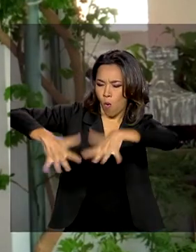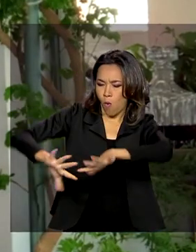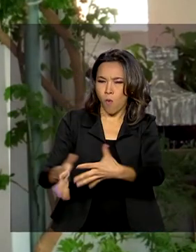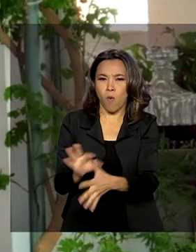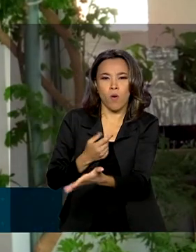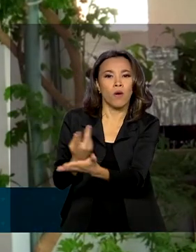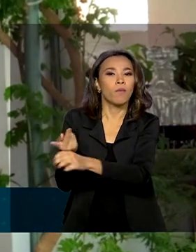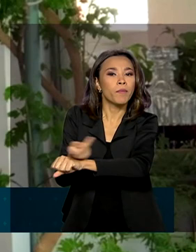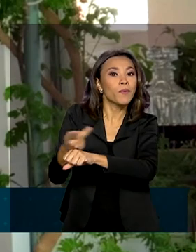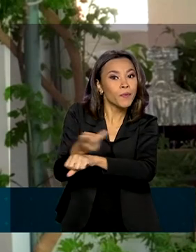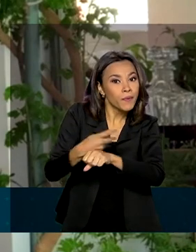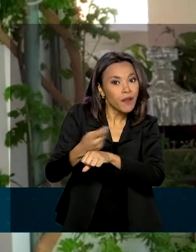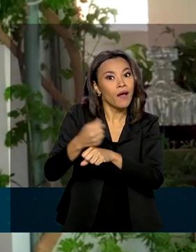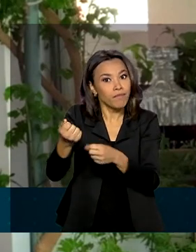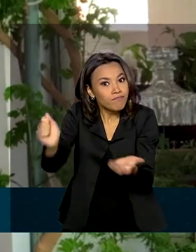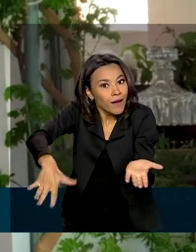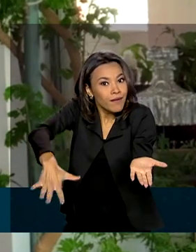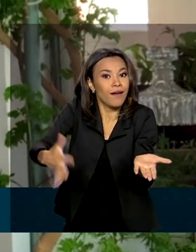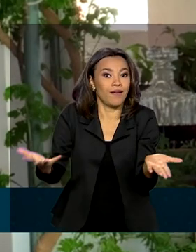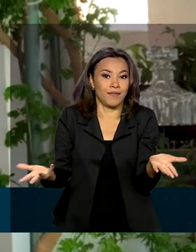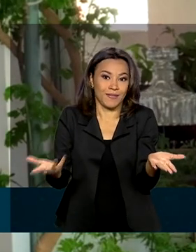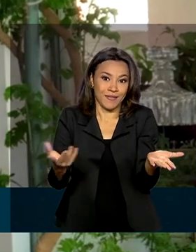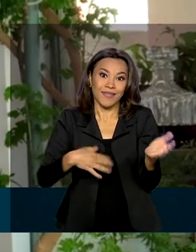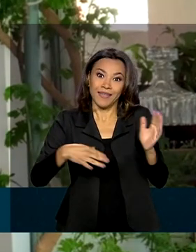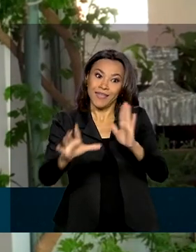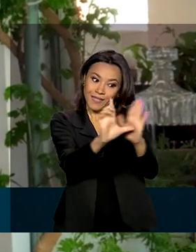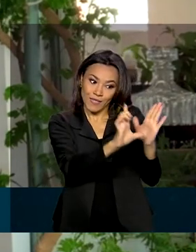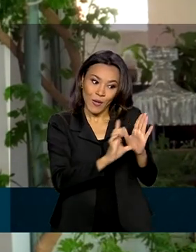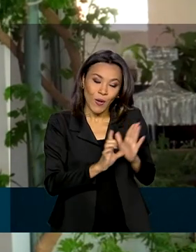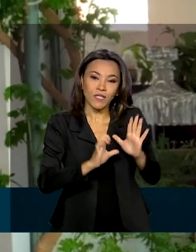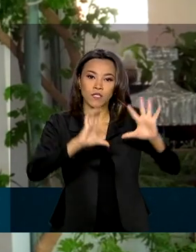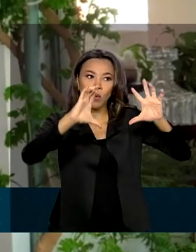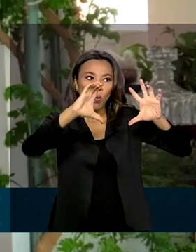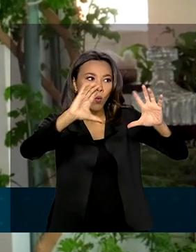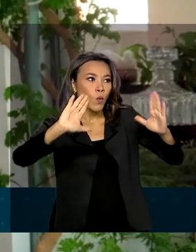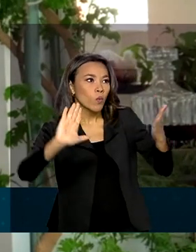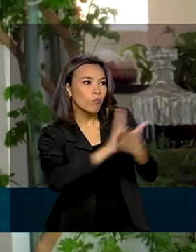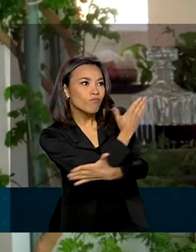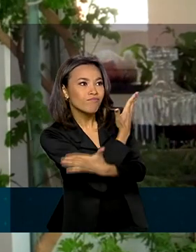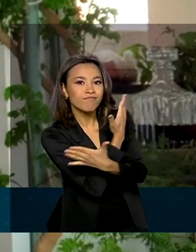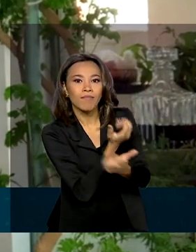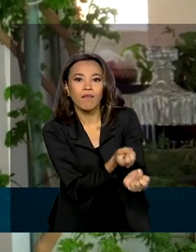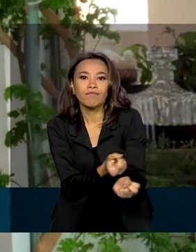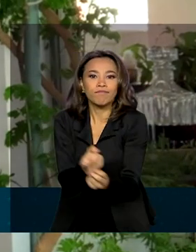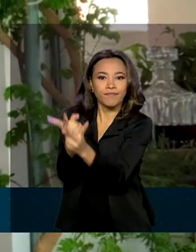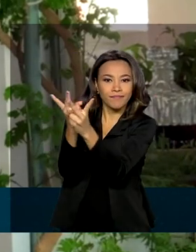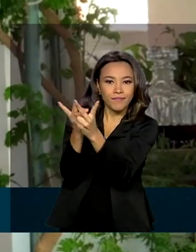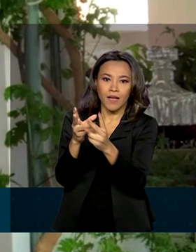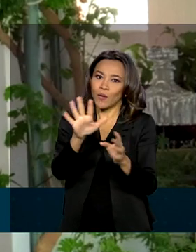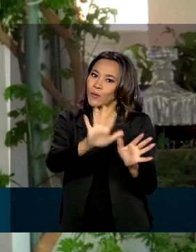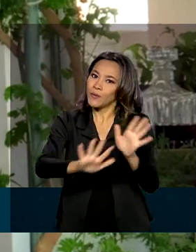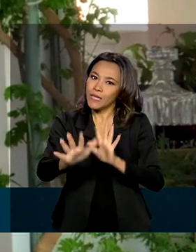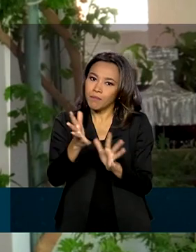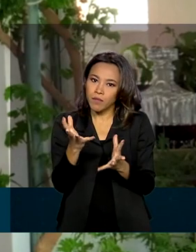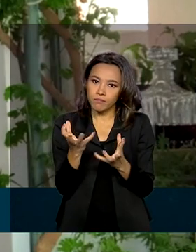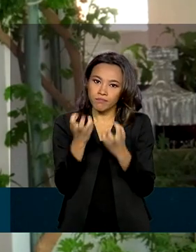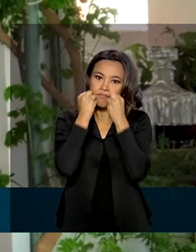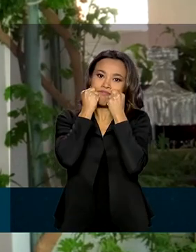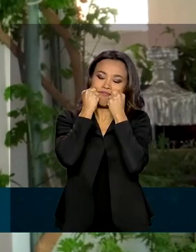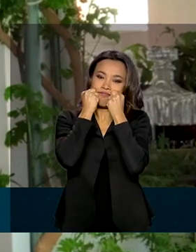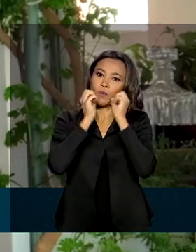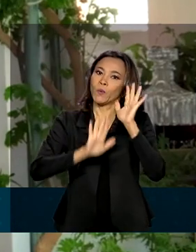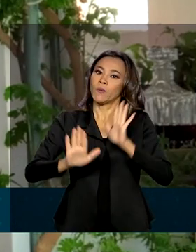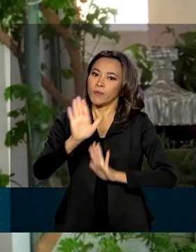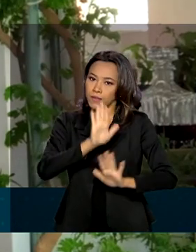e a chance de os comerciantes esvaziarem os estoques. Mas, para animação não virar frustração, é